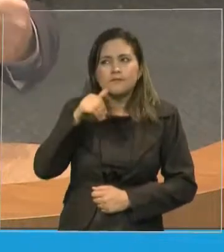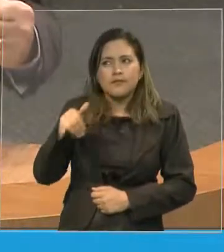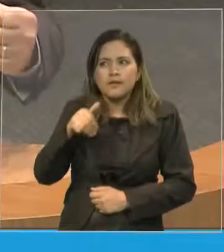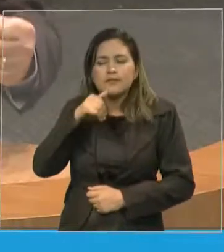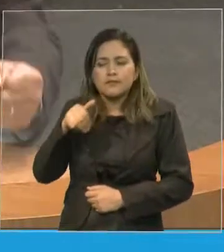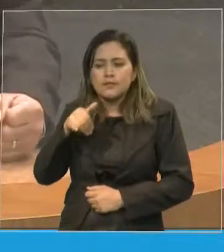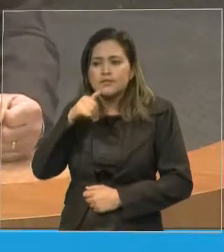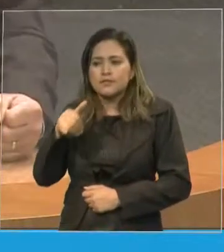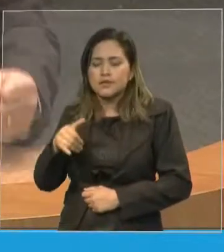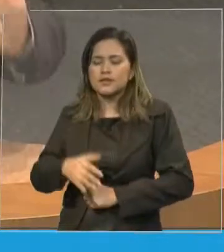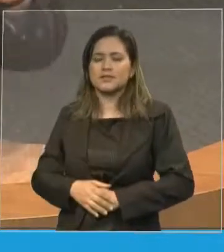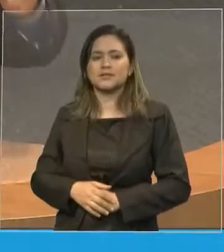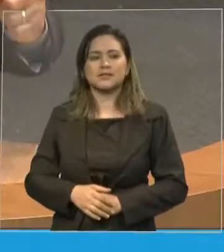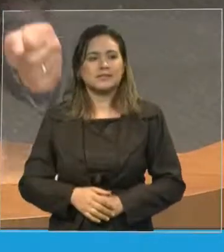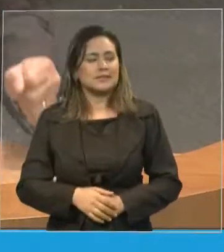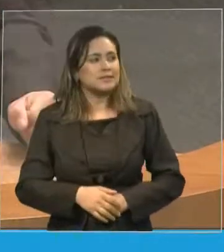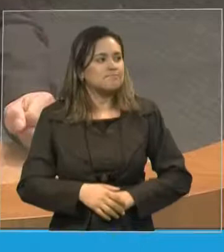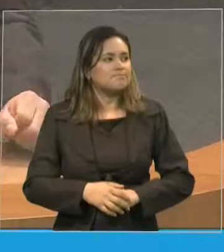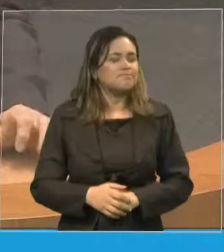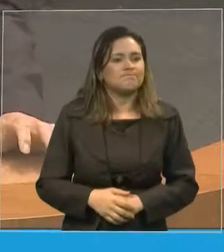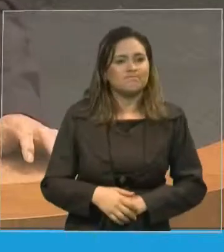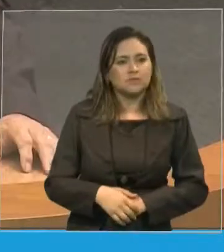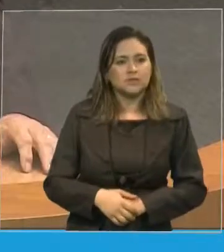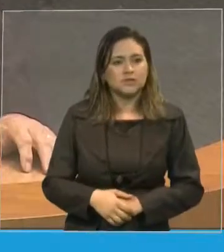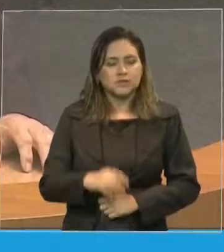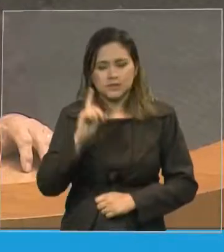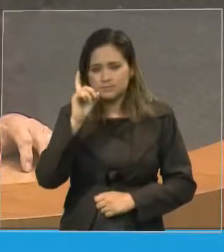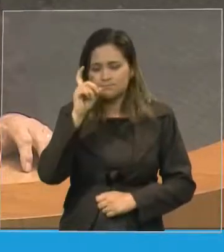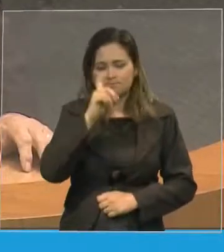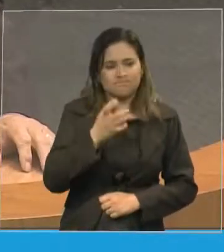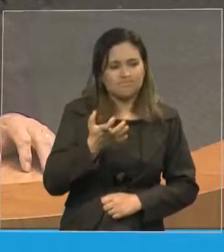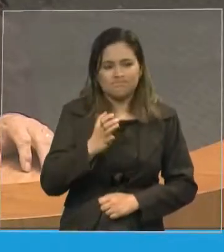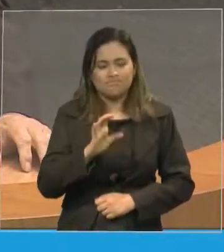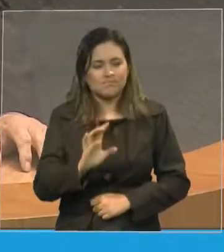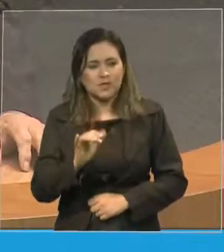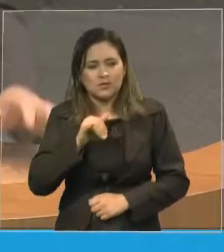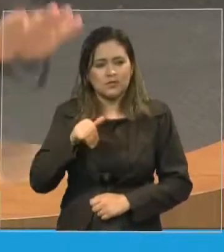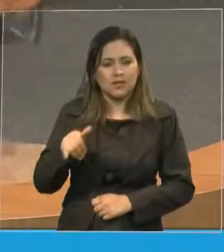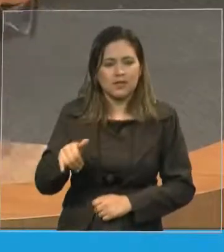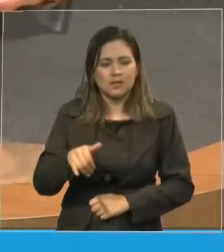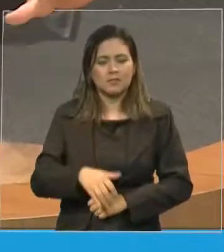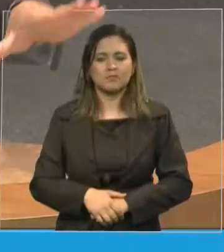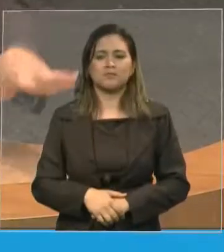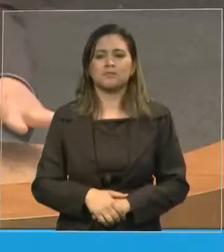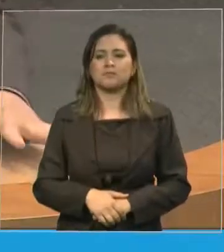continuou resistindo continuou resistindo e quando ele sai